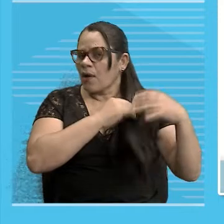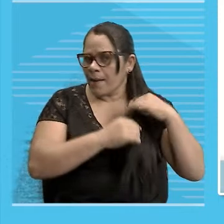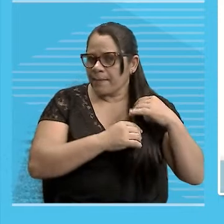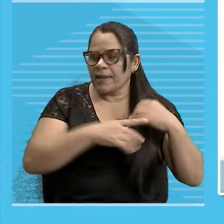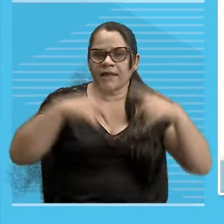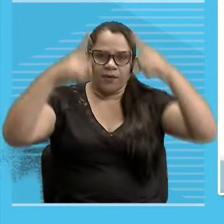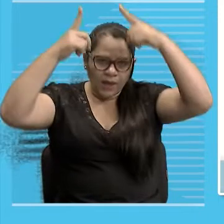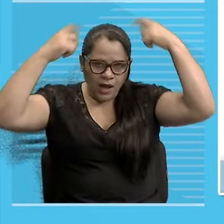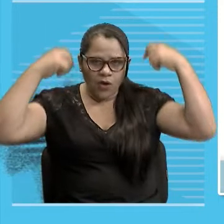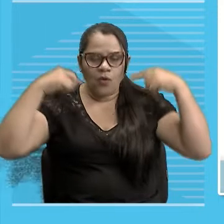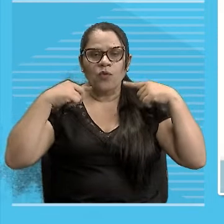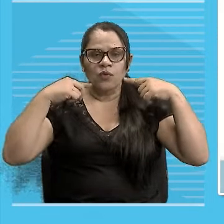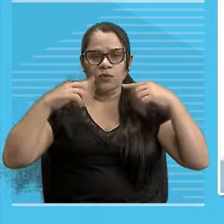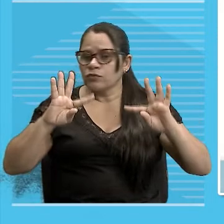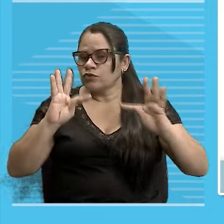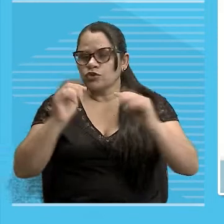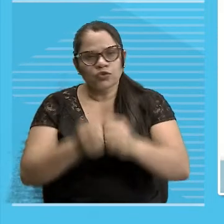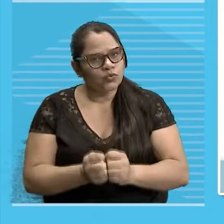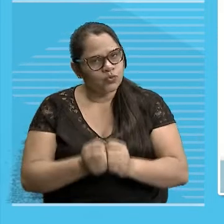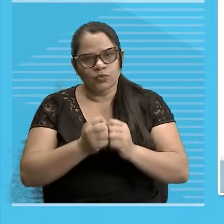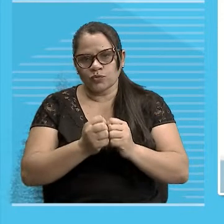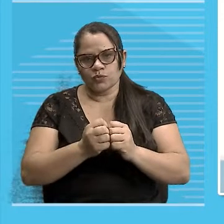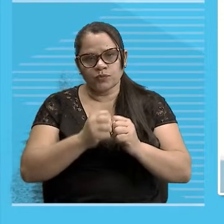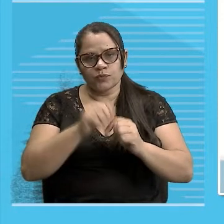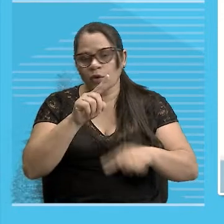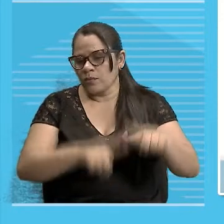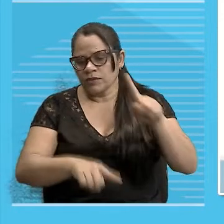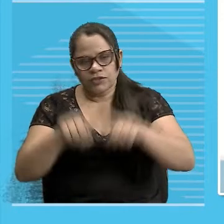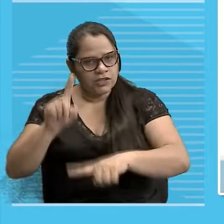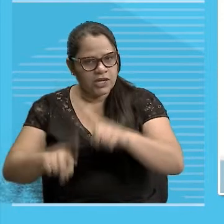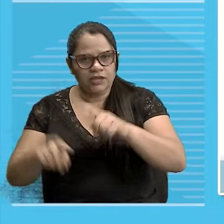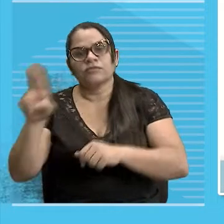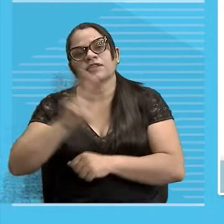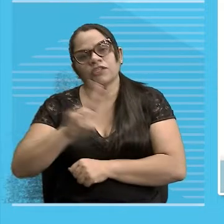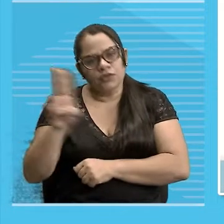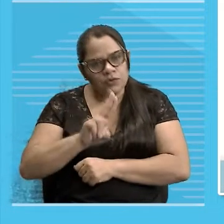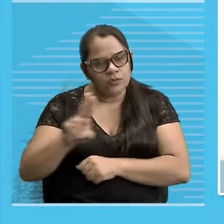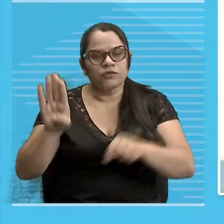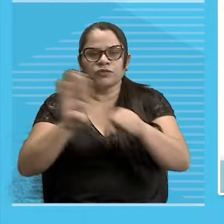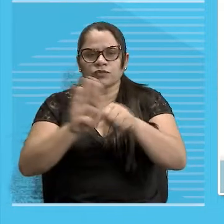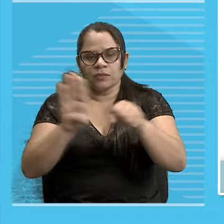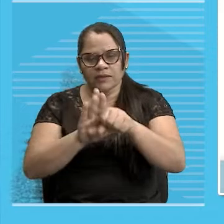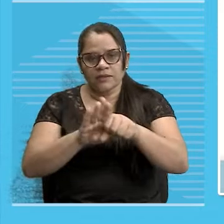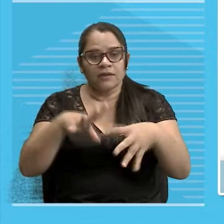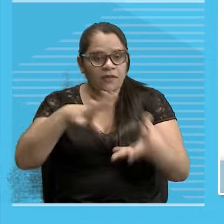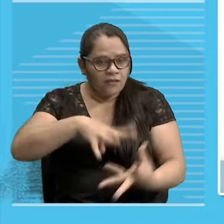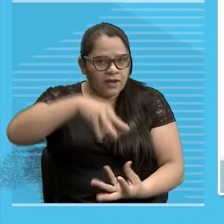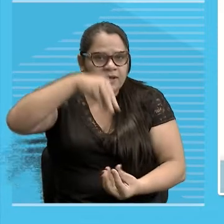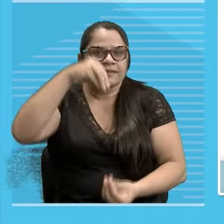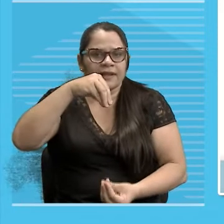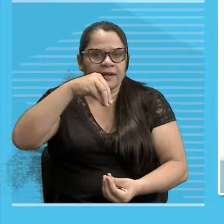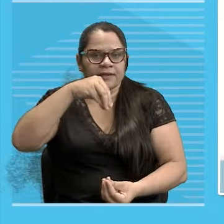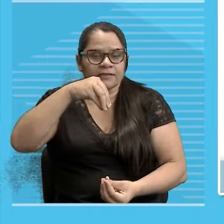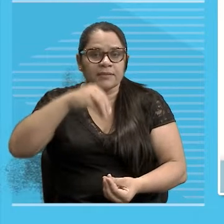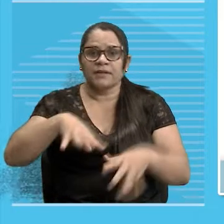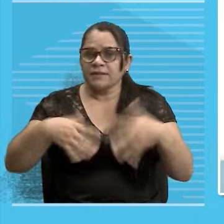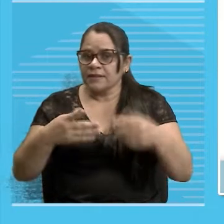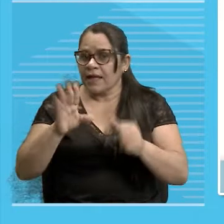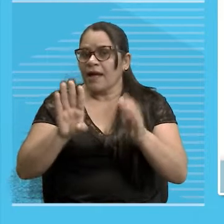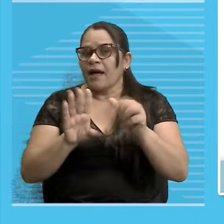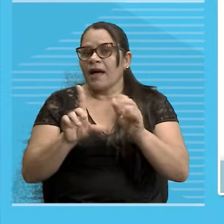Nari Tudo Tudo Tudo é nomeado pelo substantivo Fantasma Até seres sobrenaturais